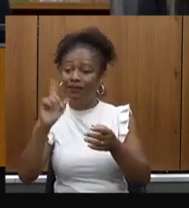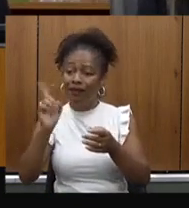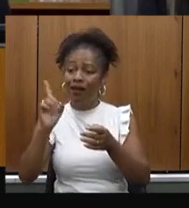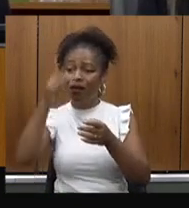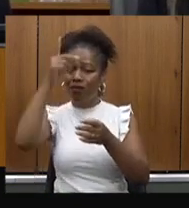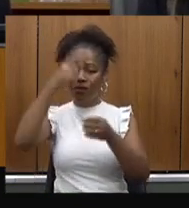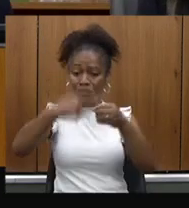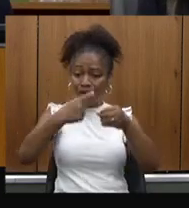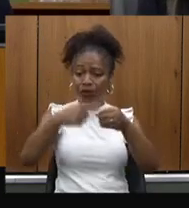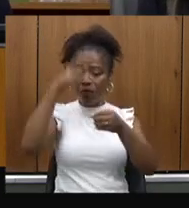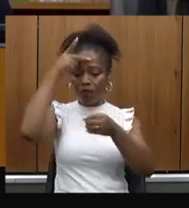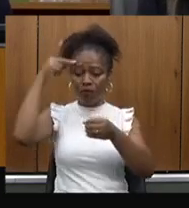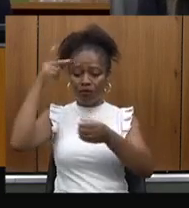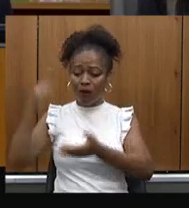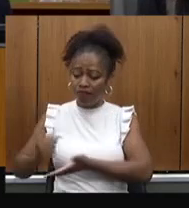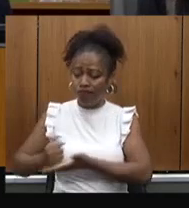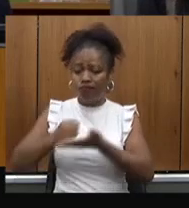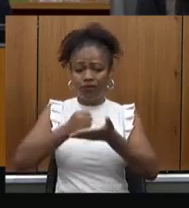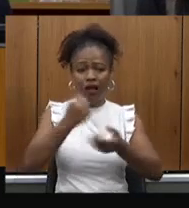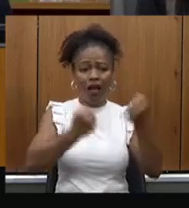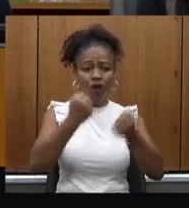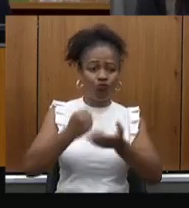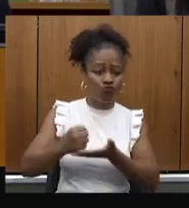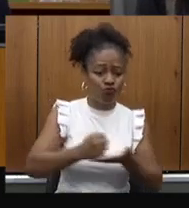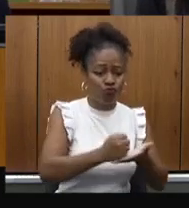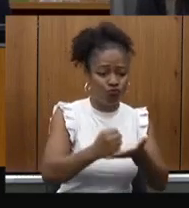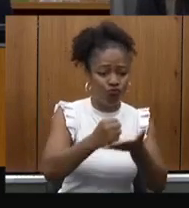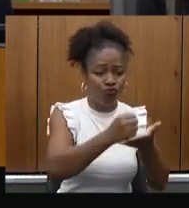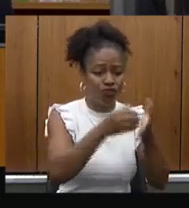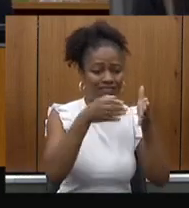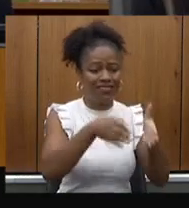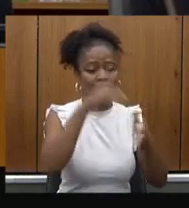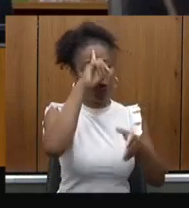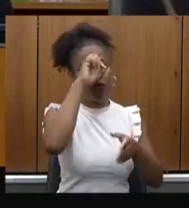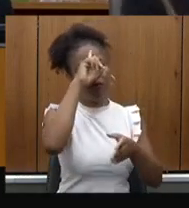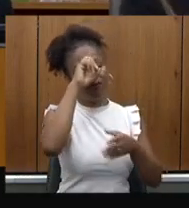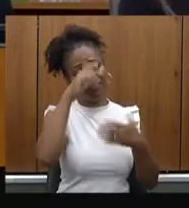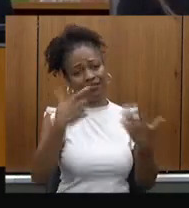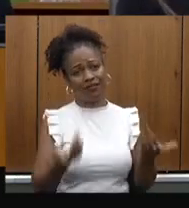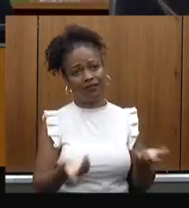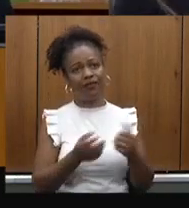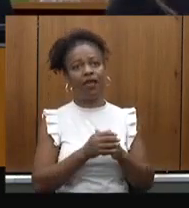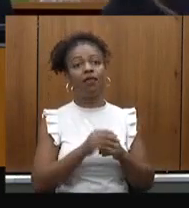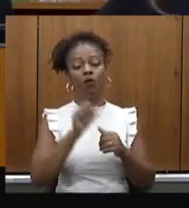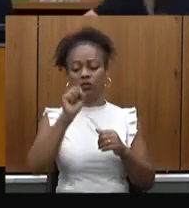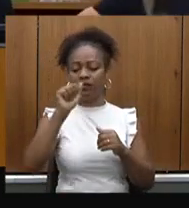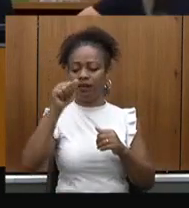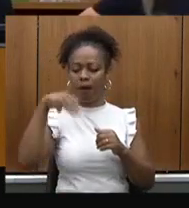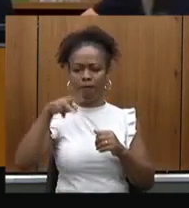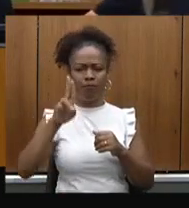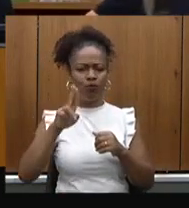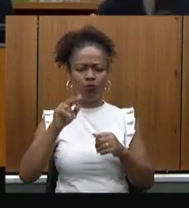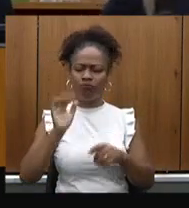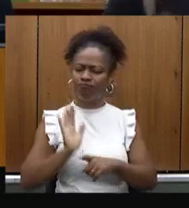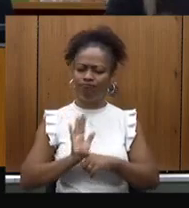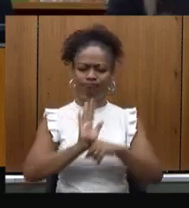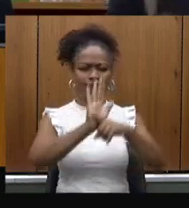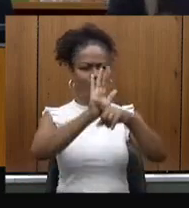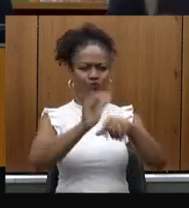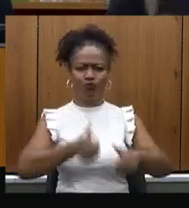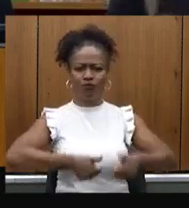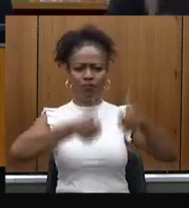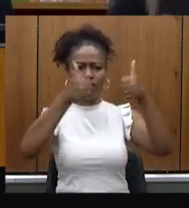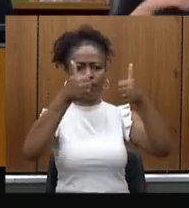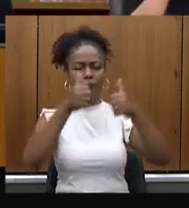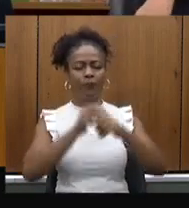levar para um hospital, que às vezes não é o hospital adequado na rede. Então, isso é um grande ganho. Nós temos um vídeo também, enquanto vai abrindo o vídeo para a gente